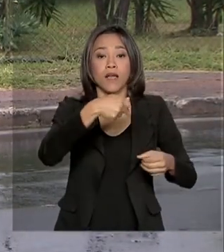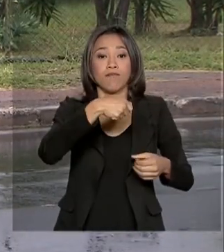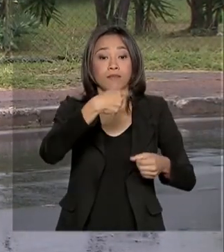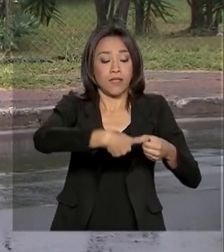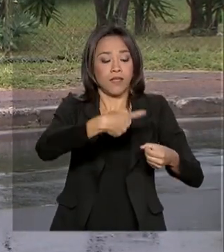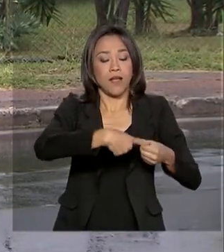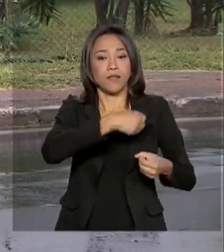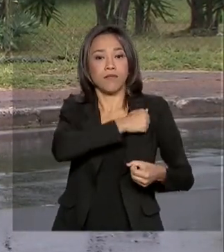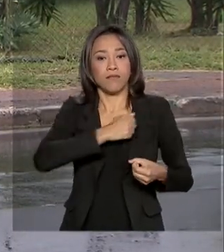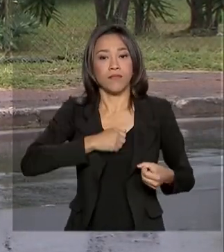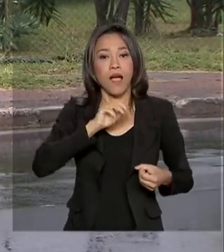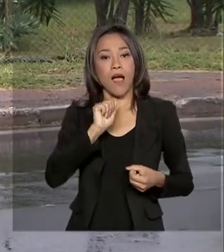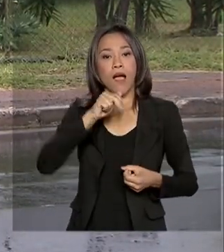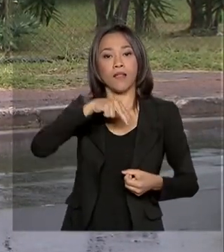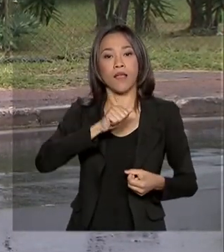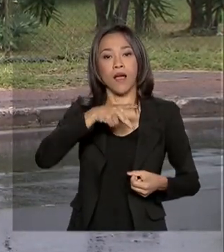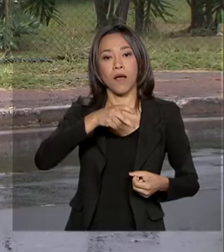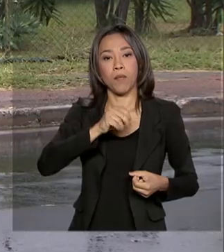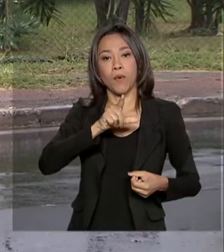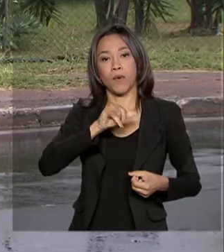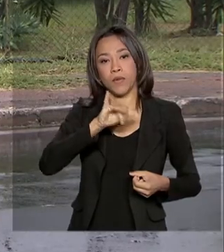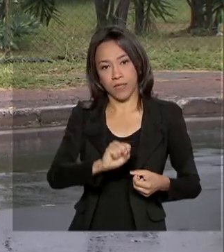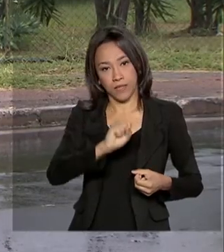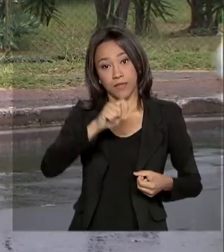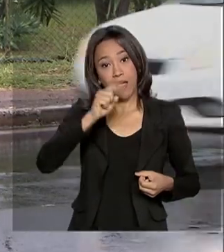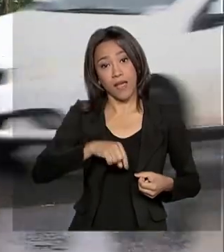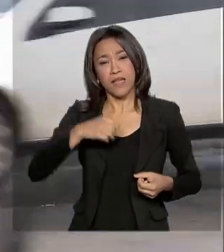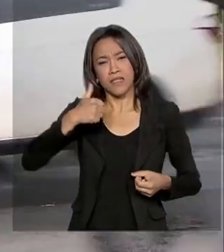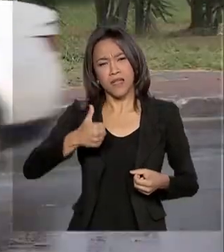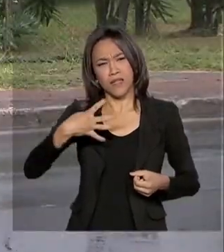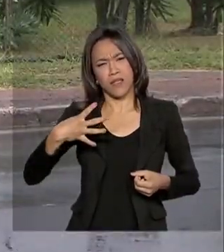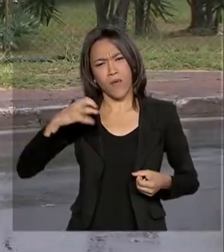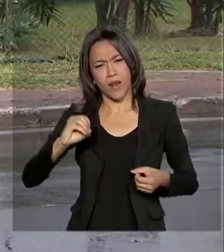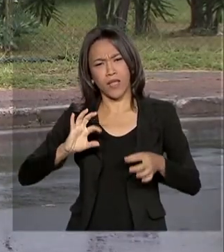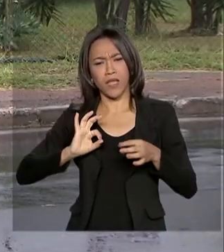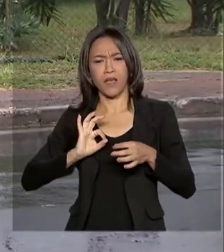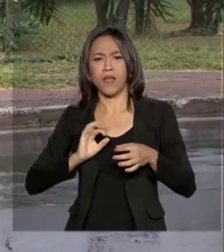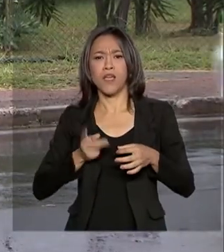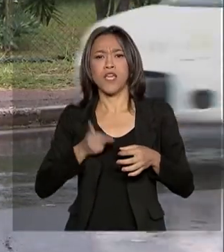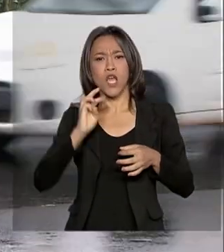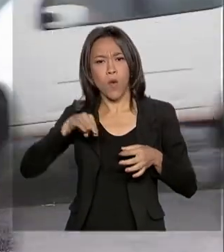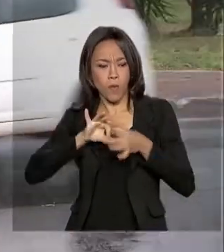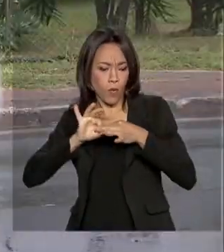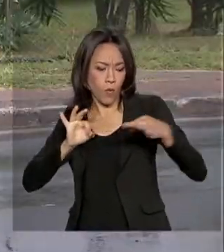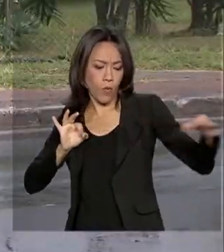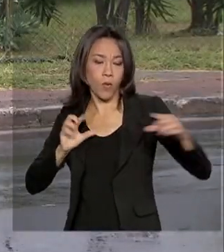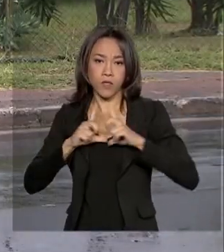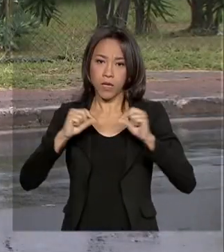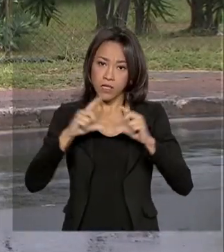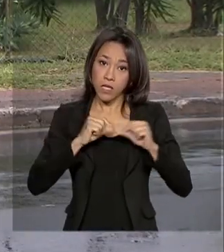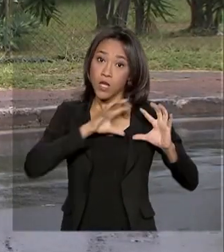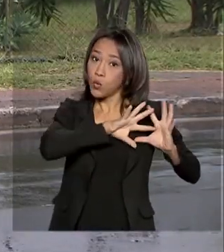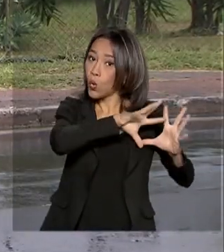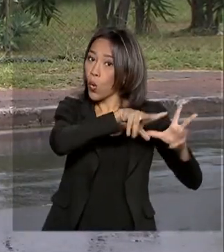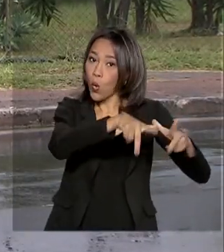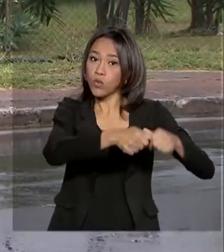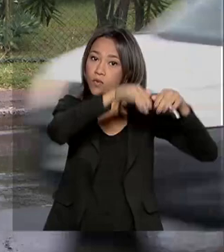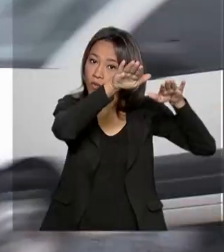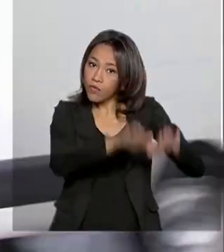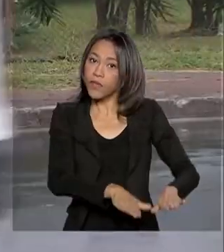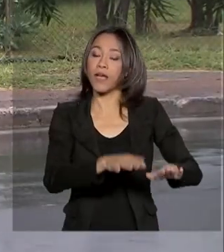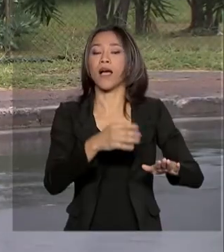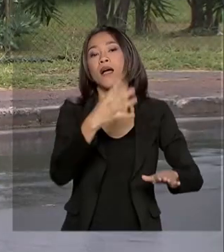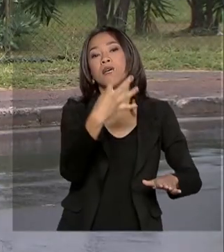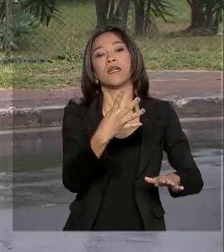goiana a cerca de 140 quilômetros, aqui de Brasília. Todos os passageiros e tripulantes vão passar por uma quarentena de